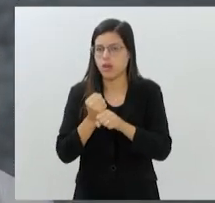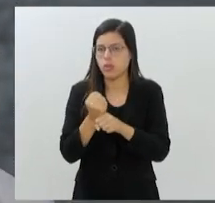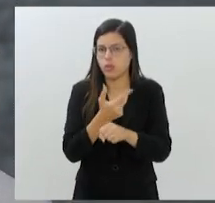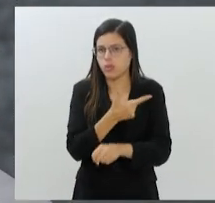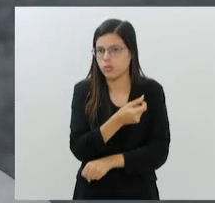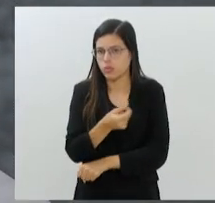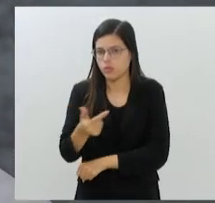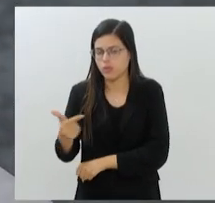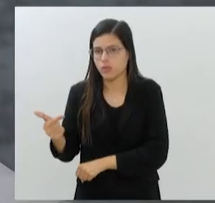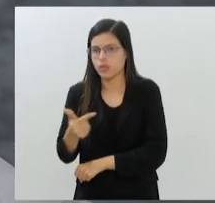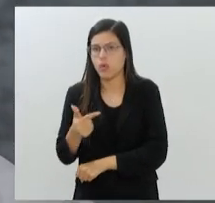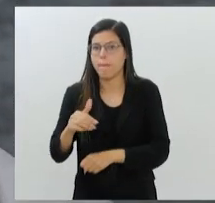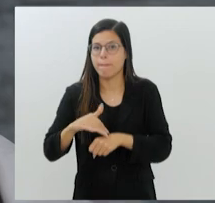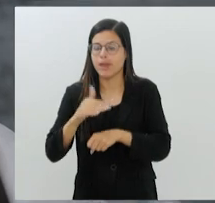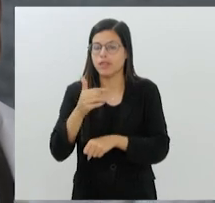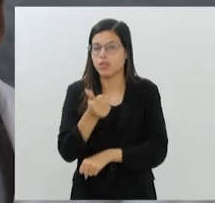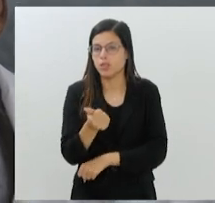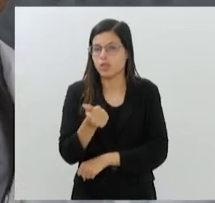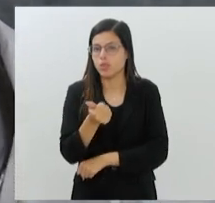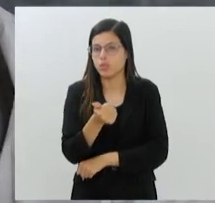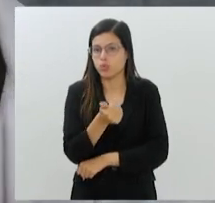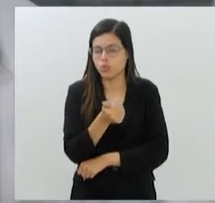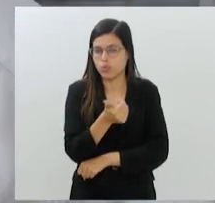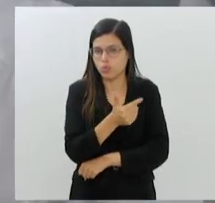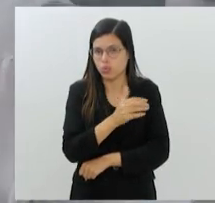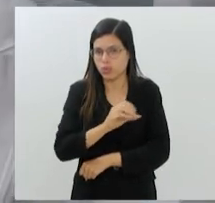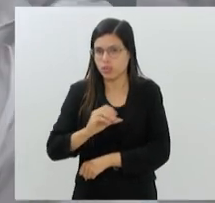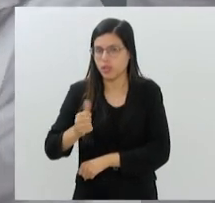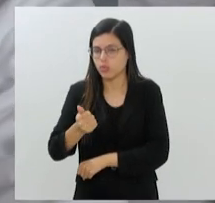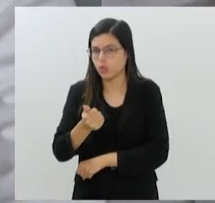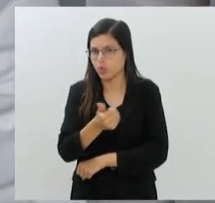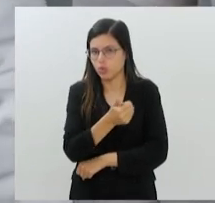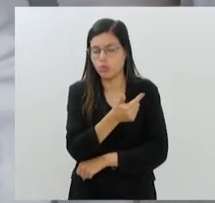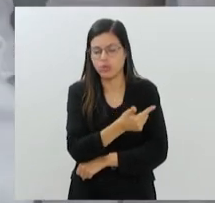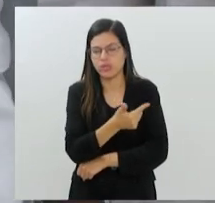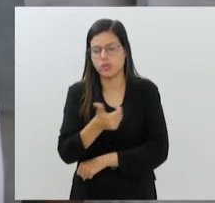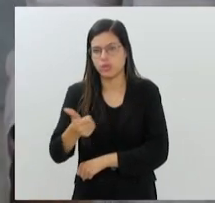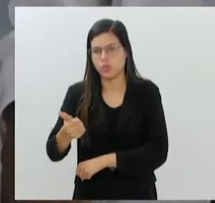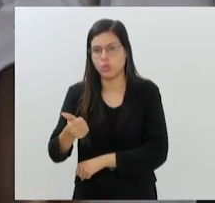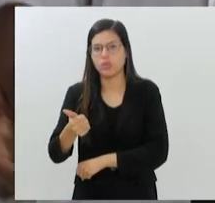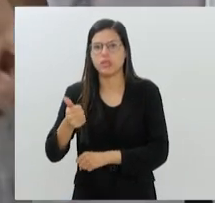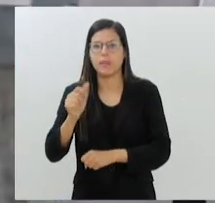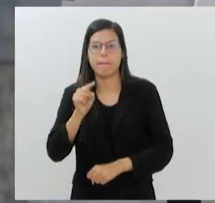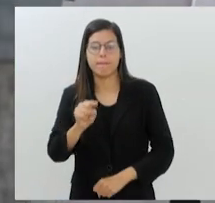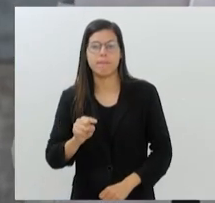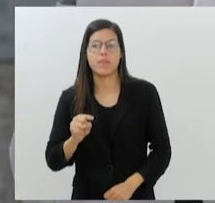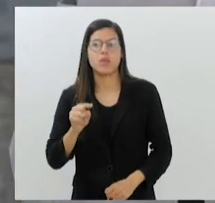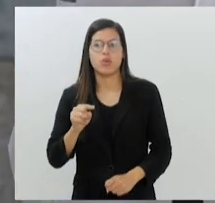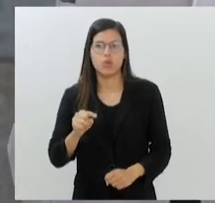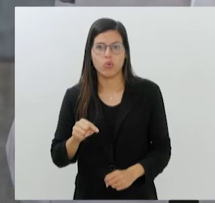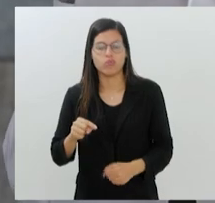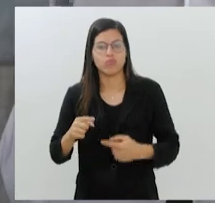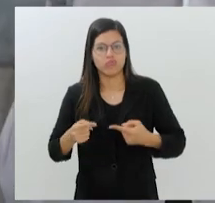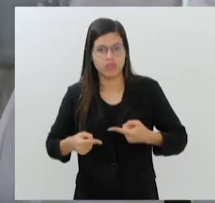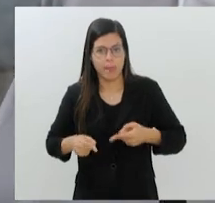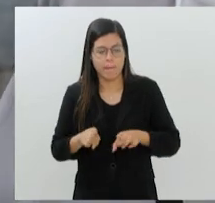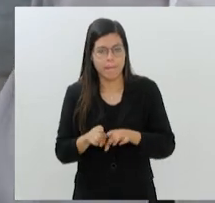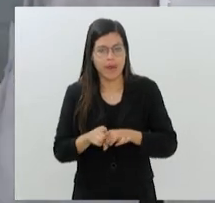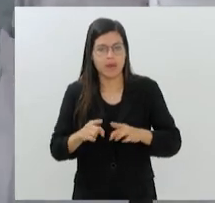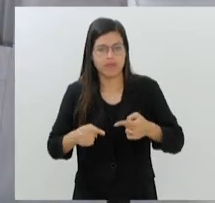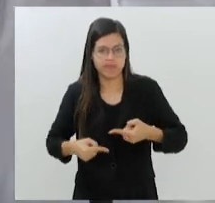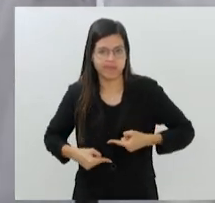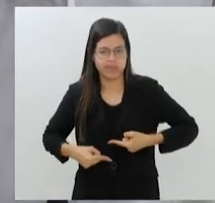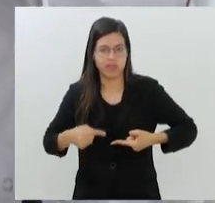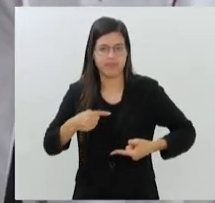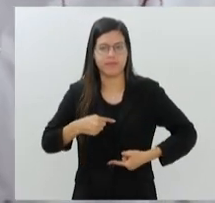de 212 mil casos de sífilis adquiridas e mais de 26 mil casos de sífilis congênita, quando a